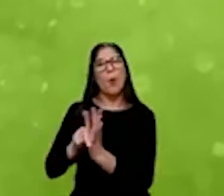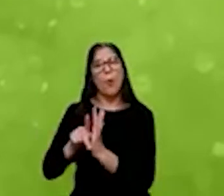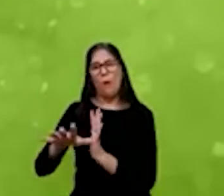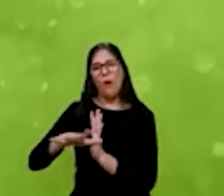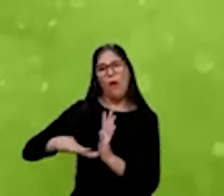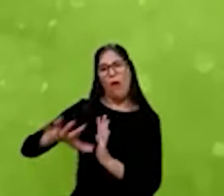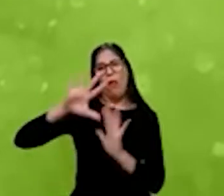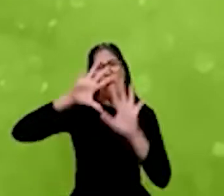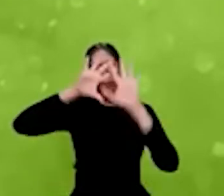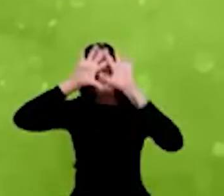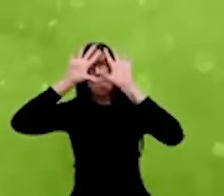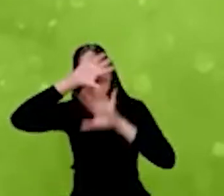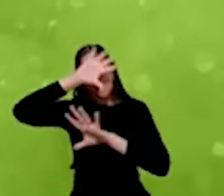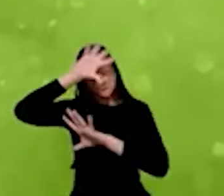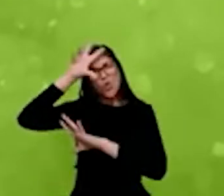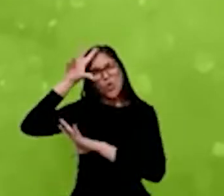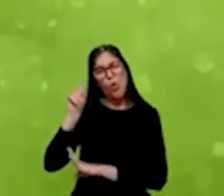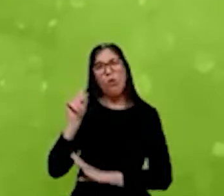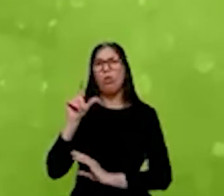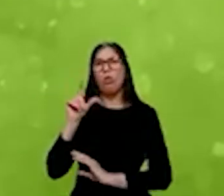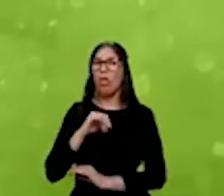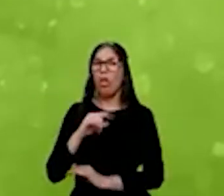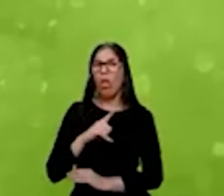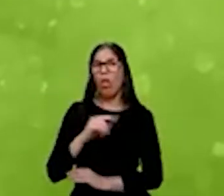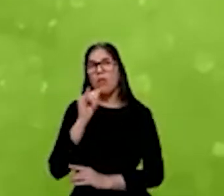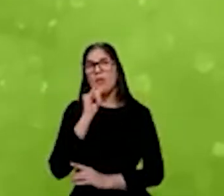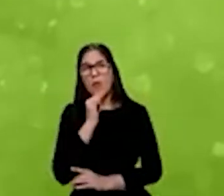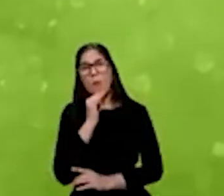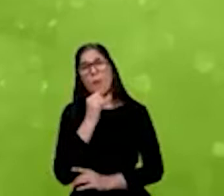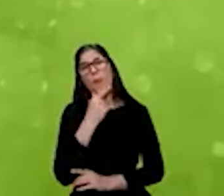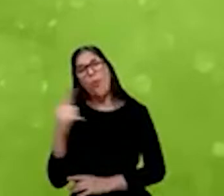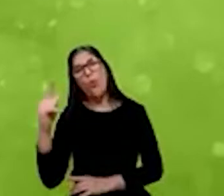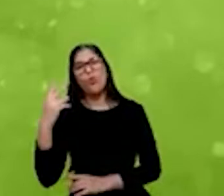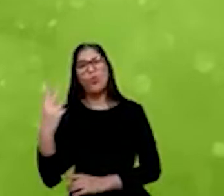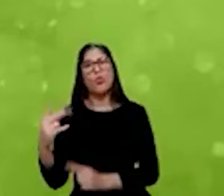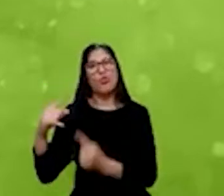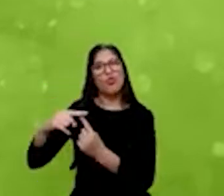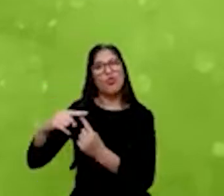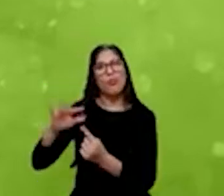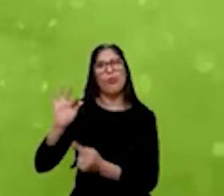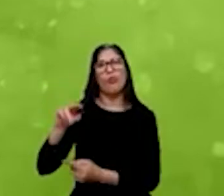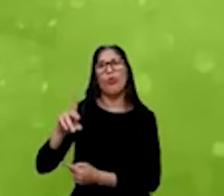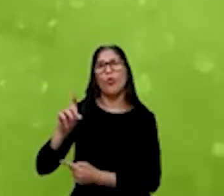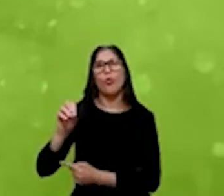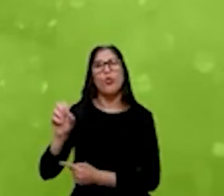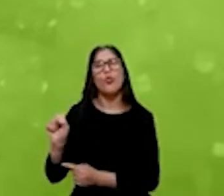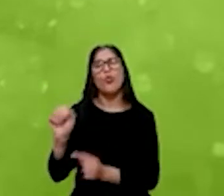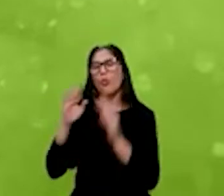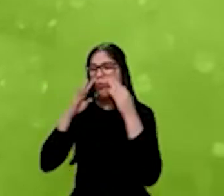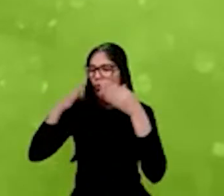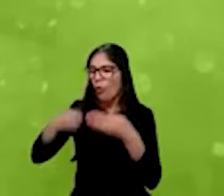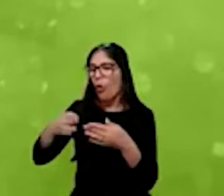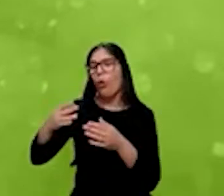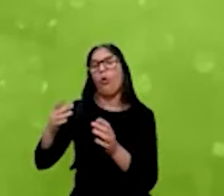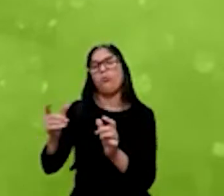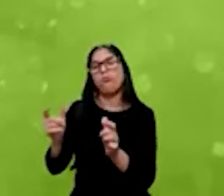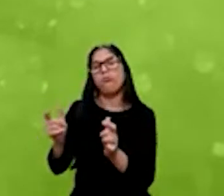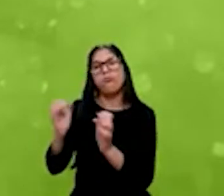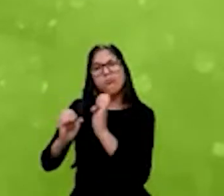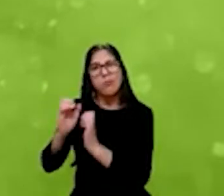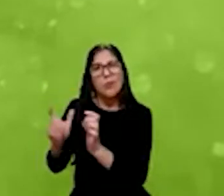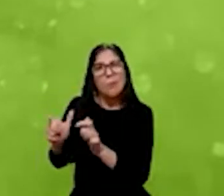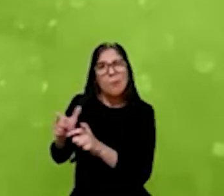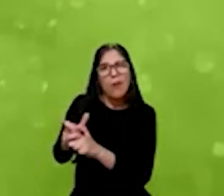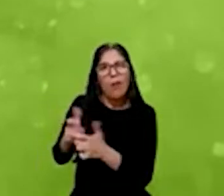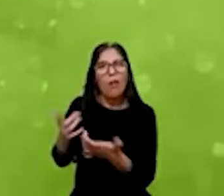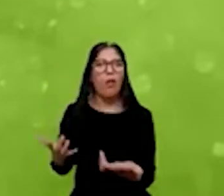Temos outros dois fundos que investem somente em pequenas empresas de cleantech. Então,